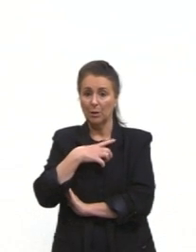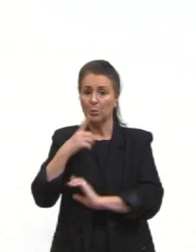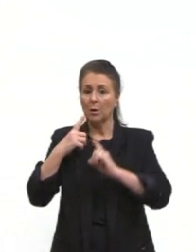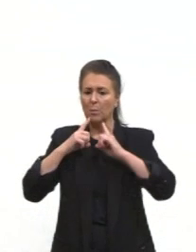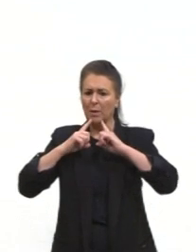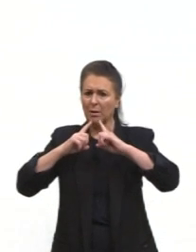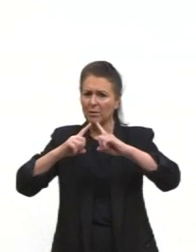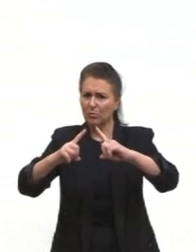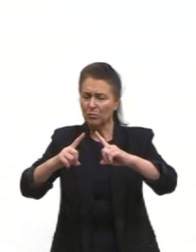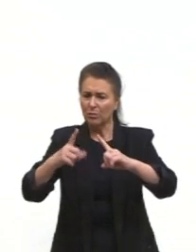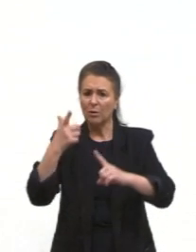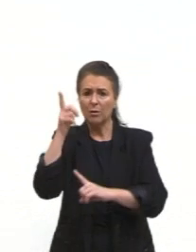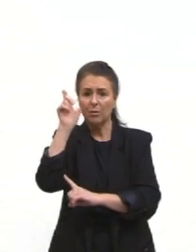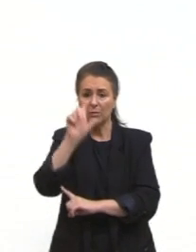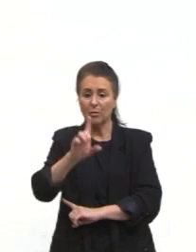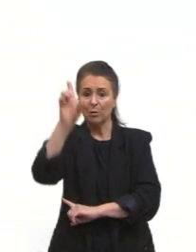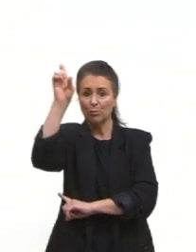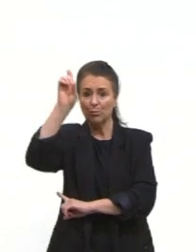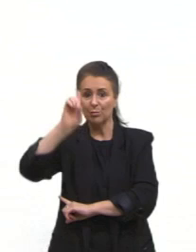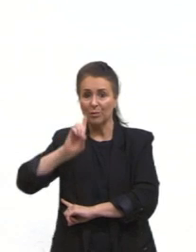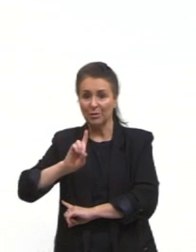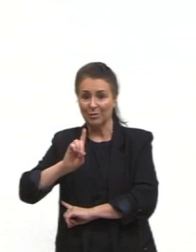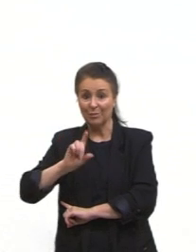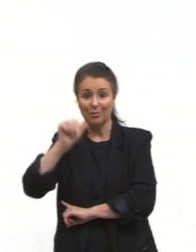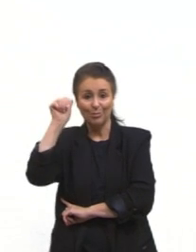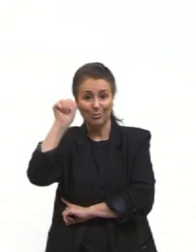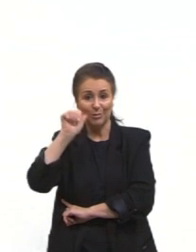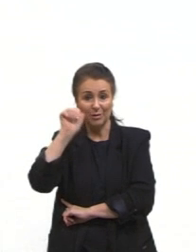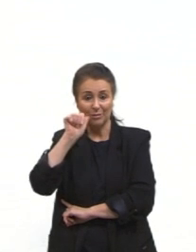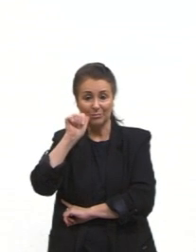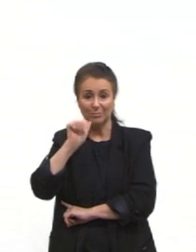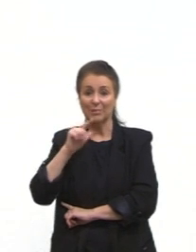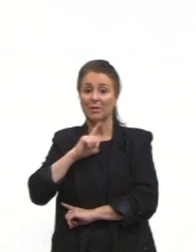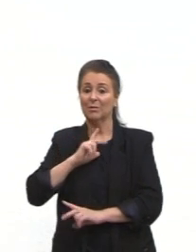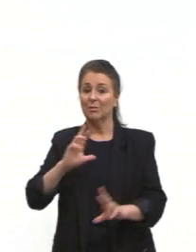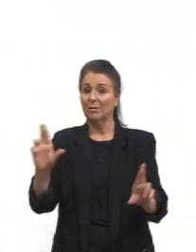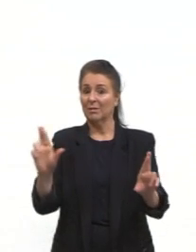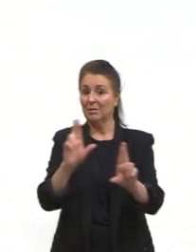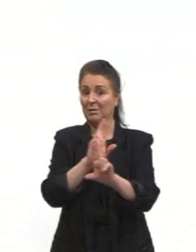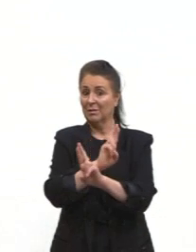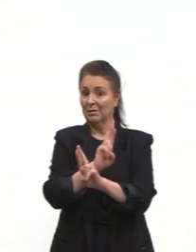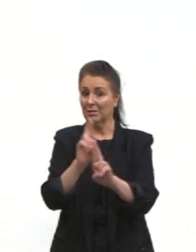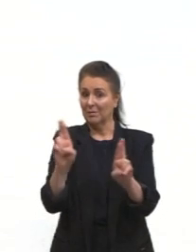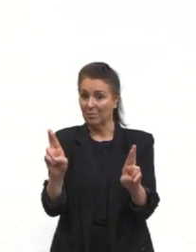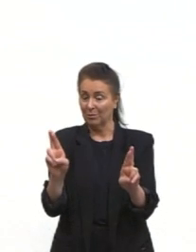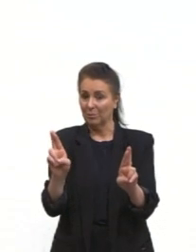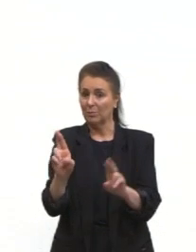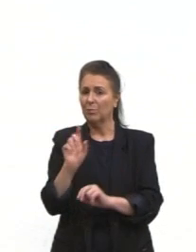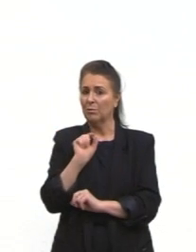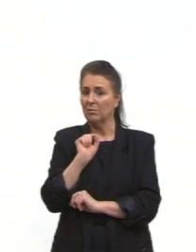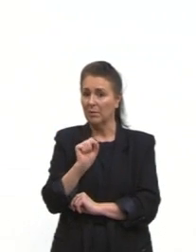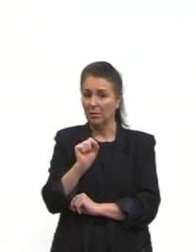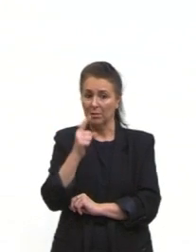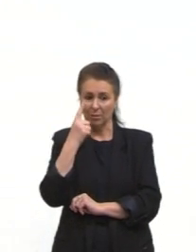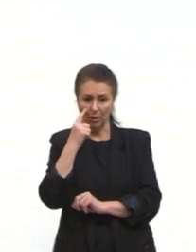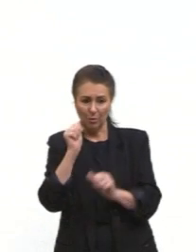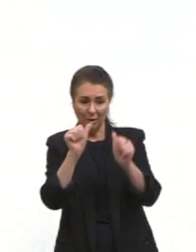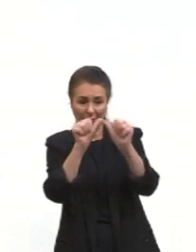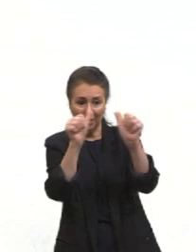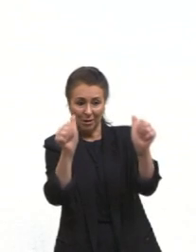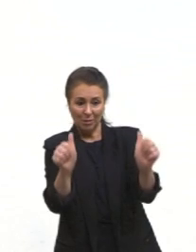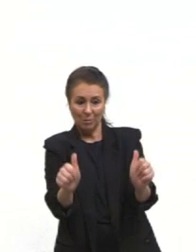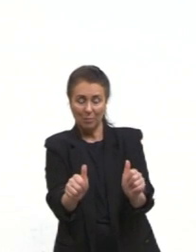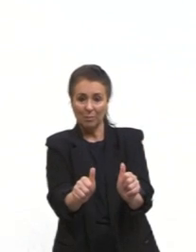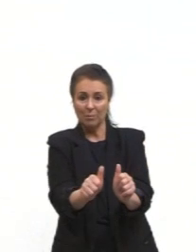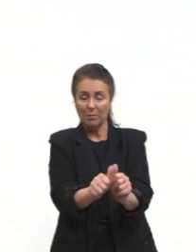à conquista de um direito pelas mulheres, relacionado com a... Então, a gente vai olhar a imagem e vai ver